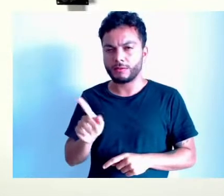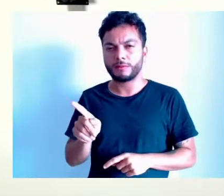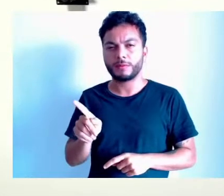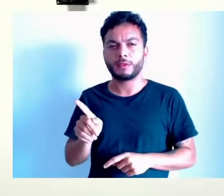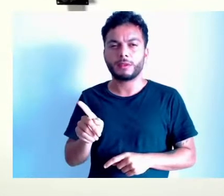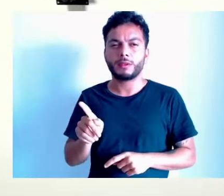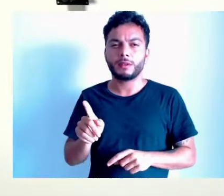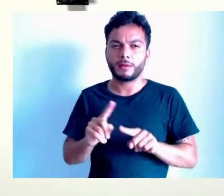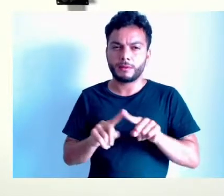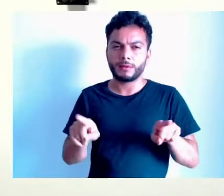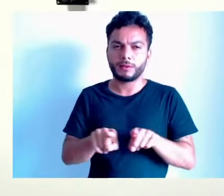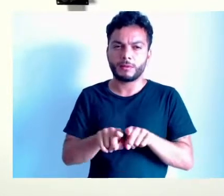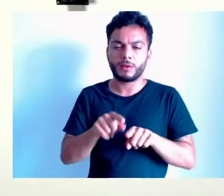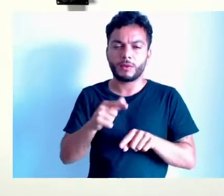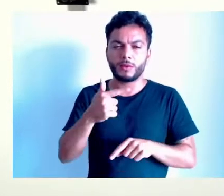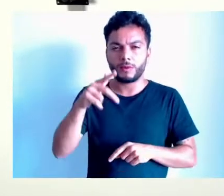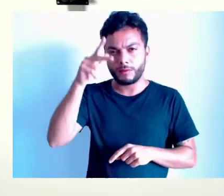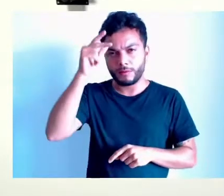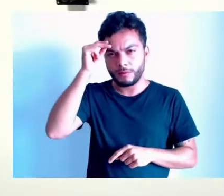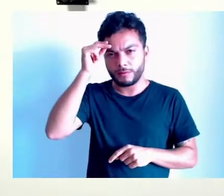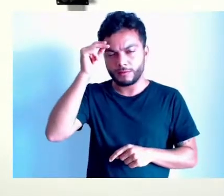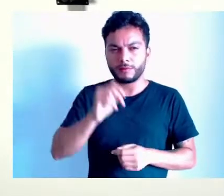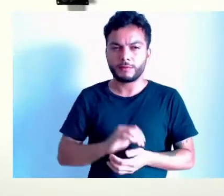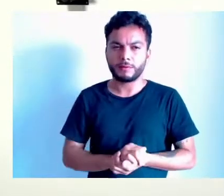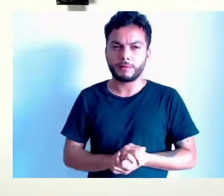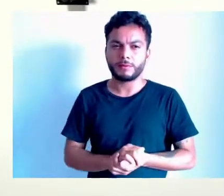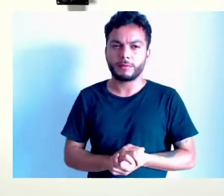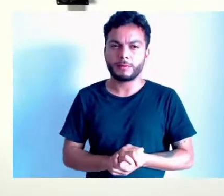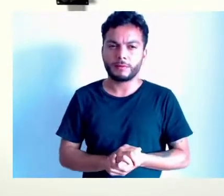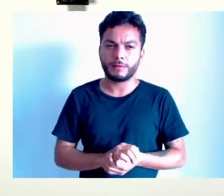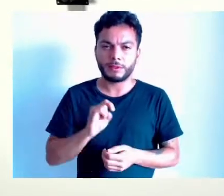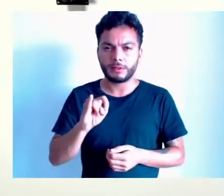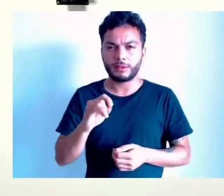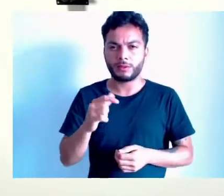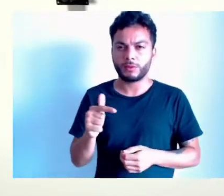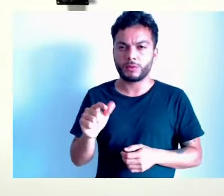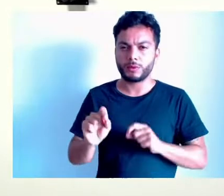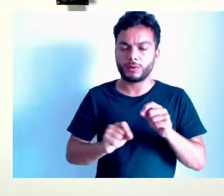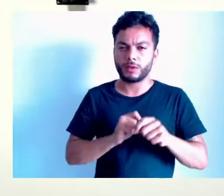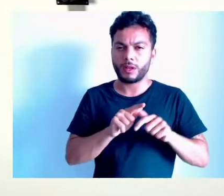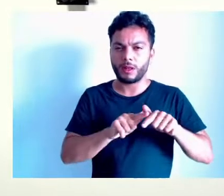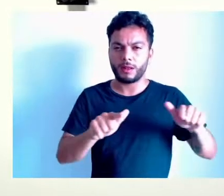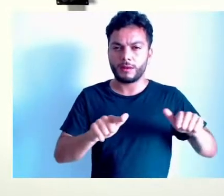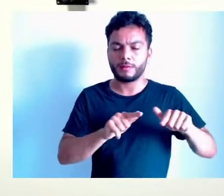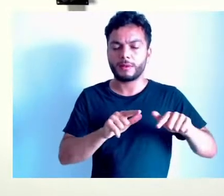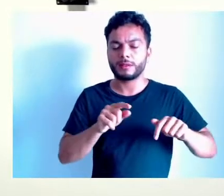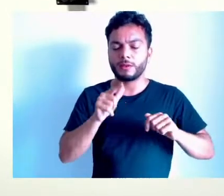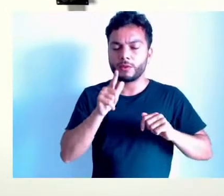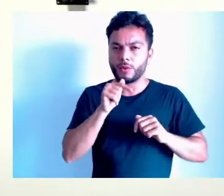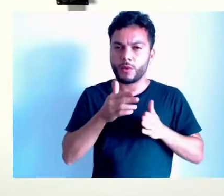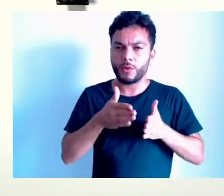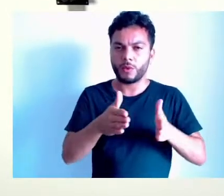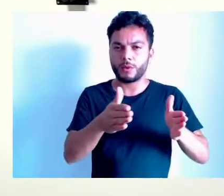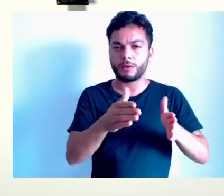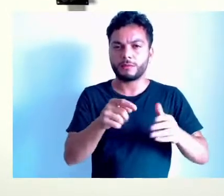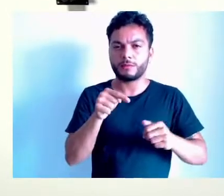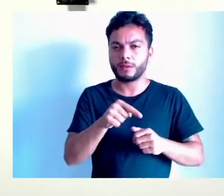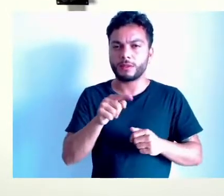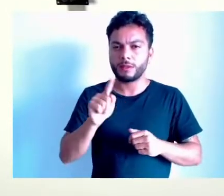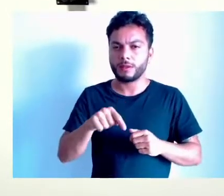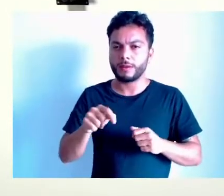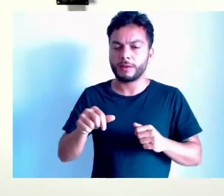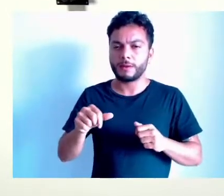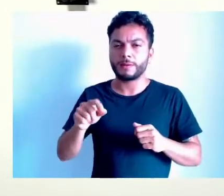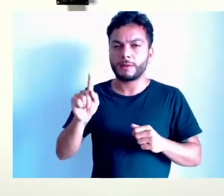fiz parte e corri. Hoje, se não tivesse a Draga no nosso rio, limpando o canal, a saída lá também, com certeza, teria gerado bastante